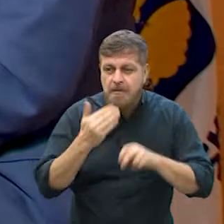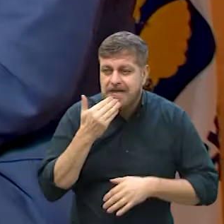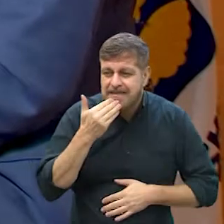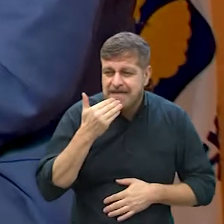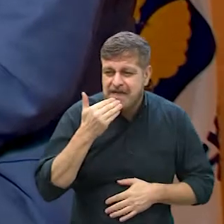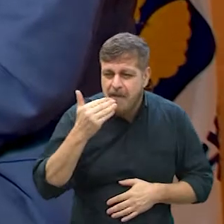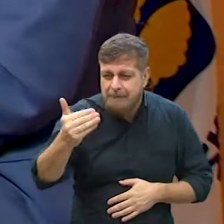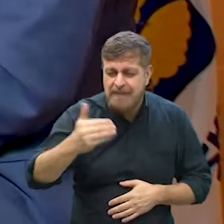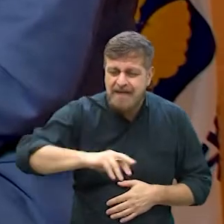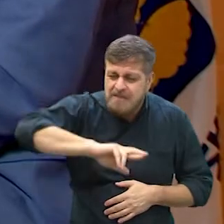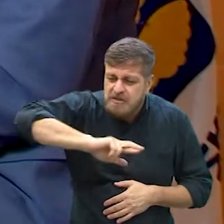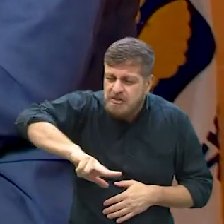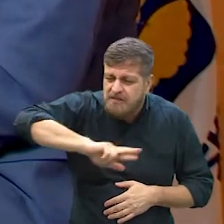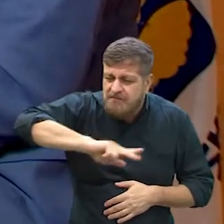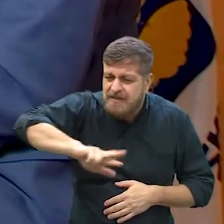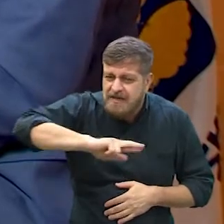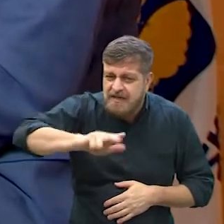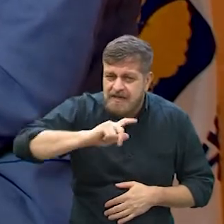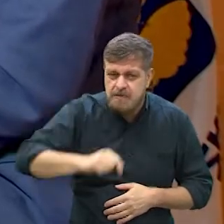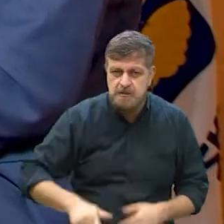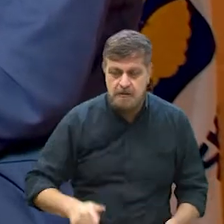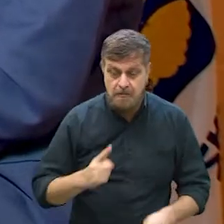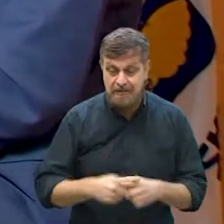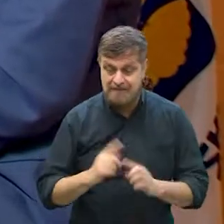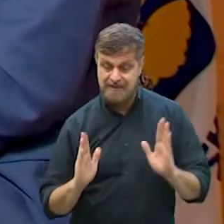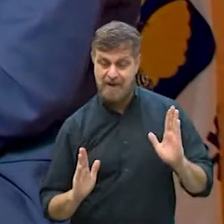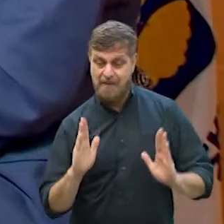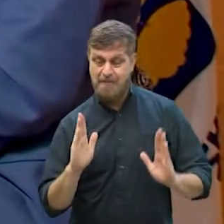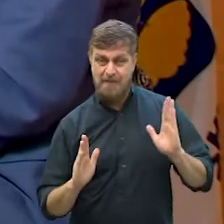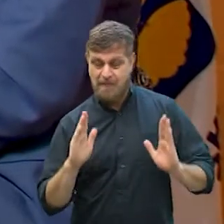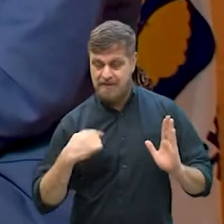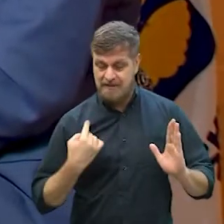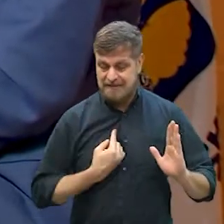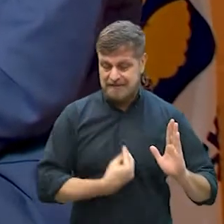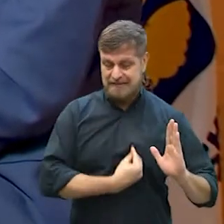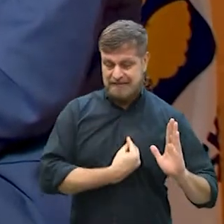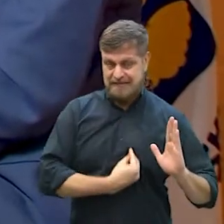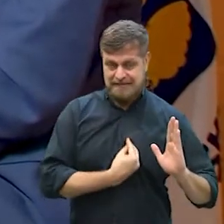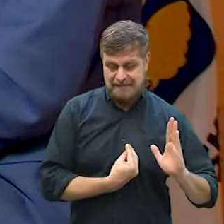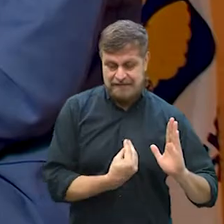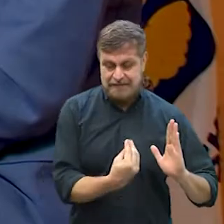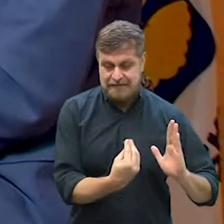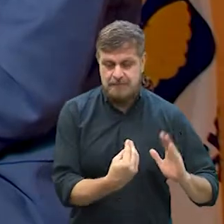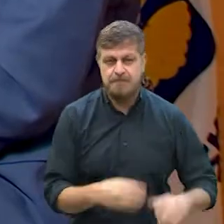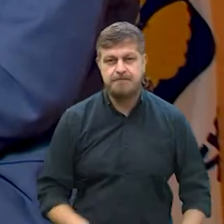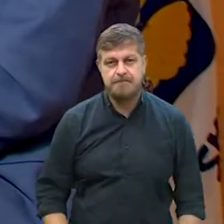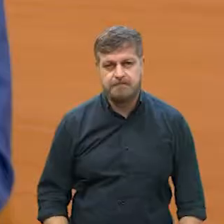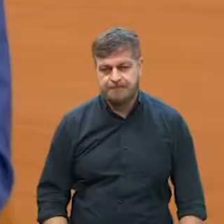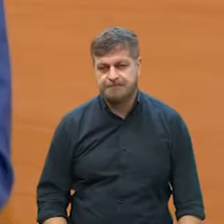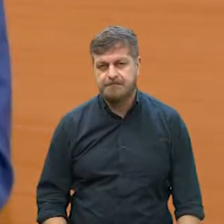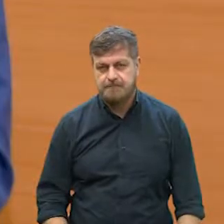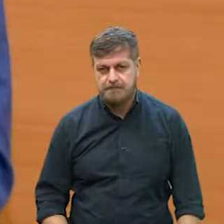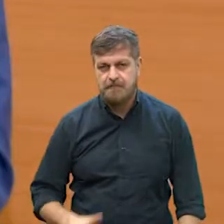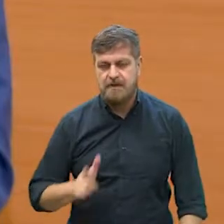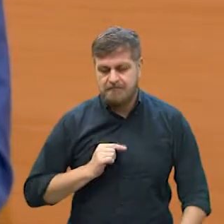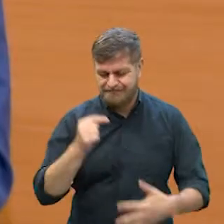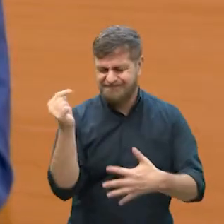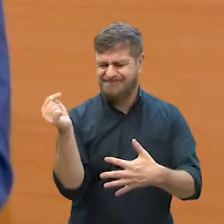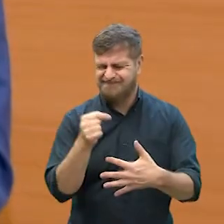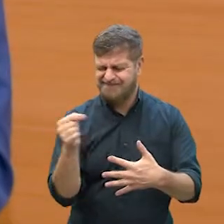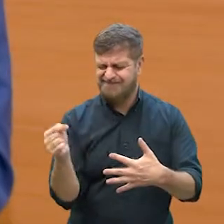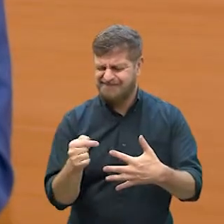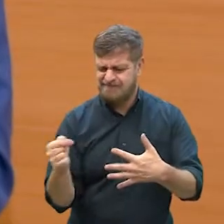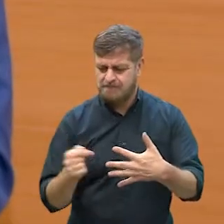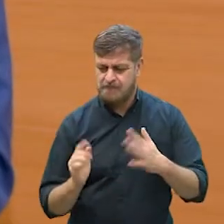aumentou, está diferente, principalmente devido ao momento que a gente passa? Sem dúvida. Eu acho que foram alguns